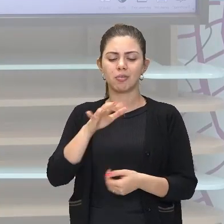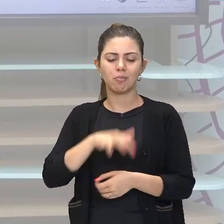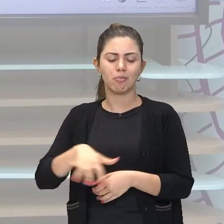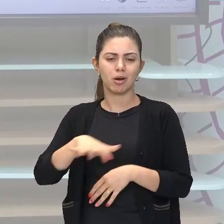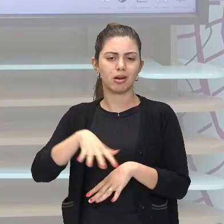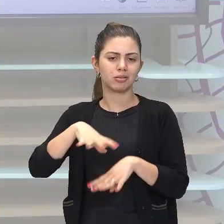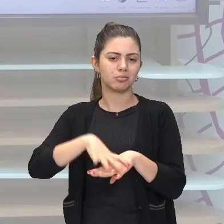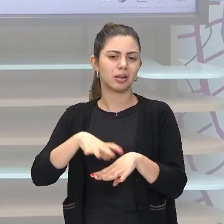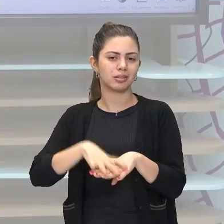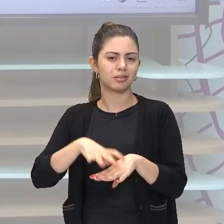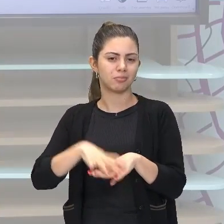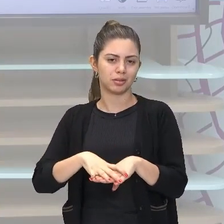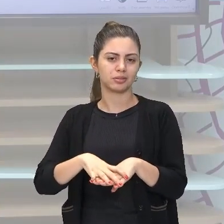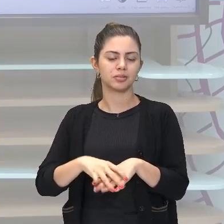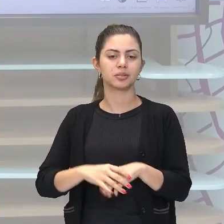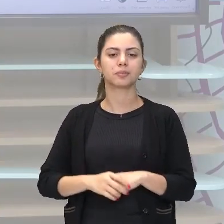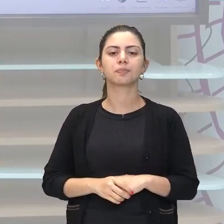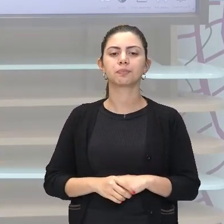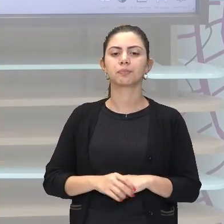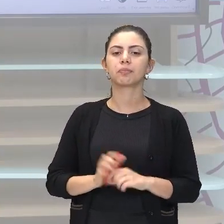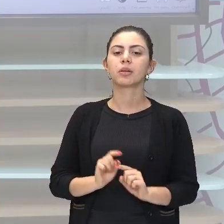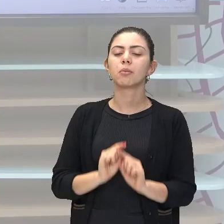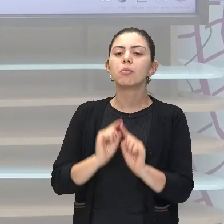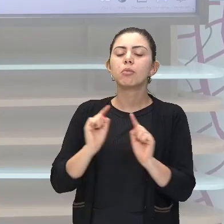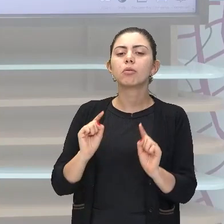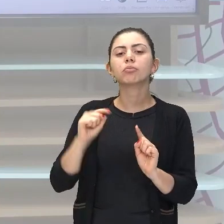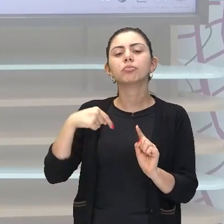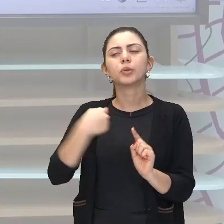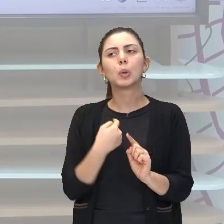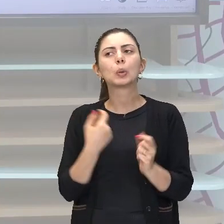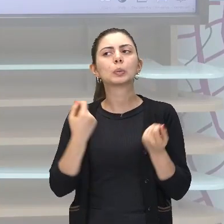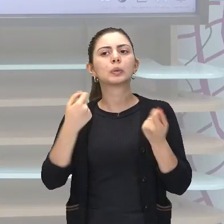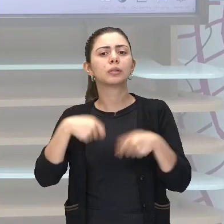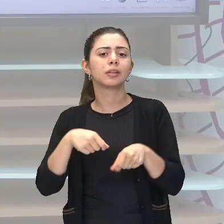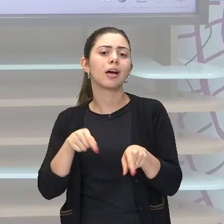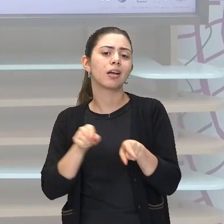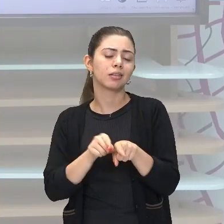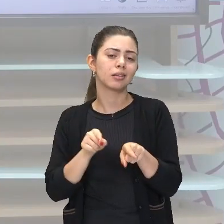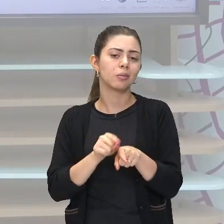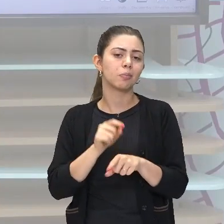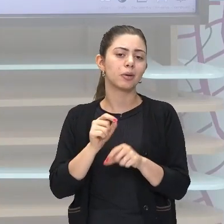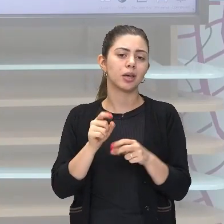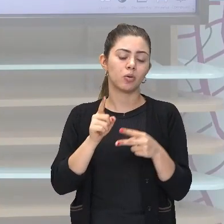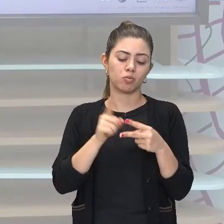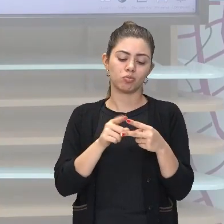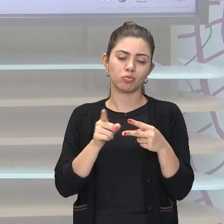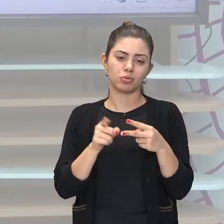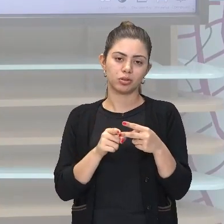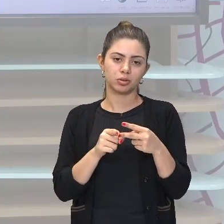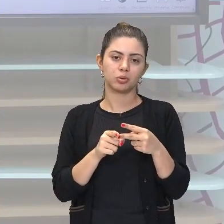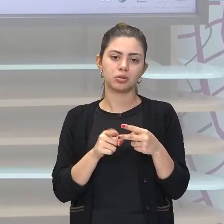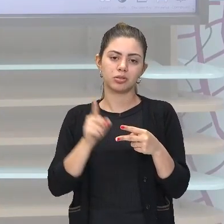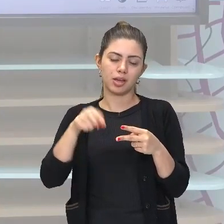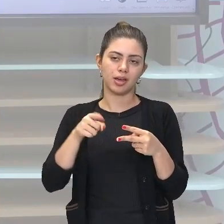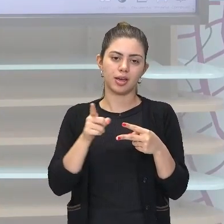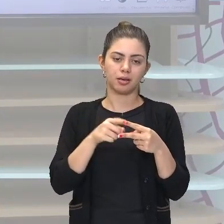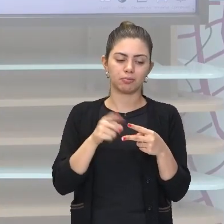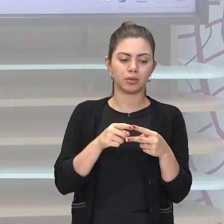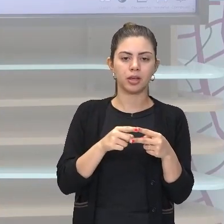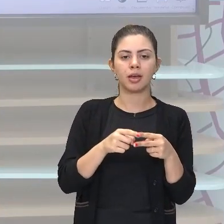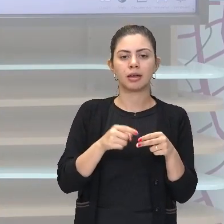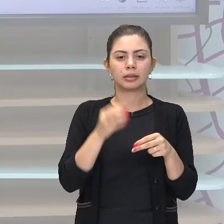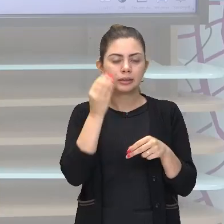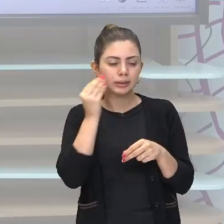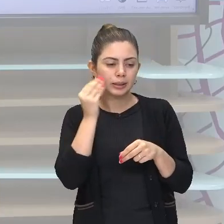que está aí por trás. Mas, nós podemos ir pelo caminho da não matemática e construindo